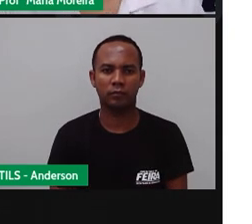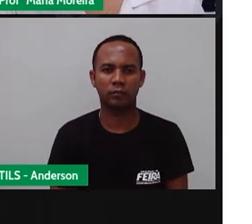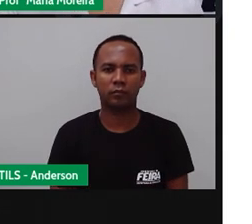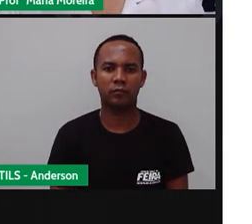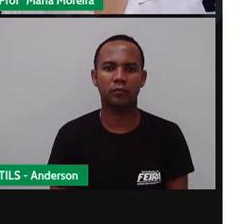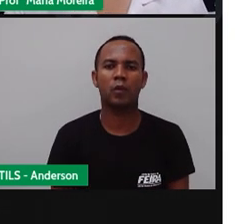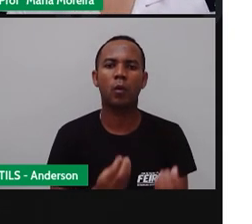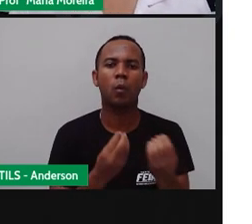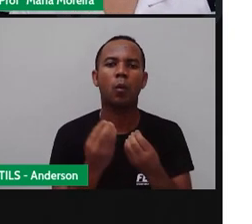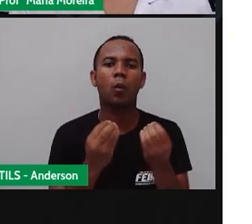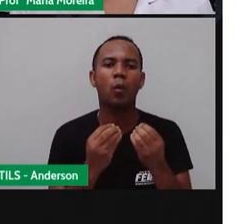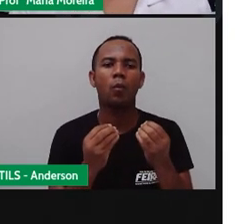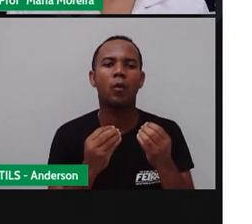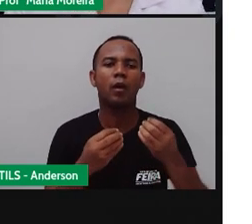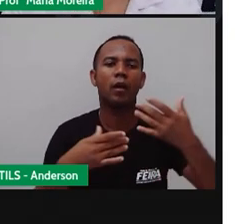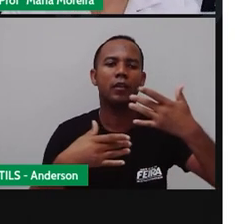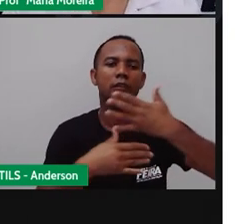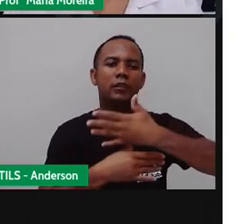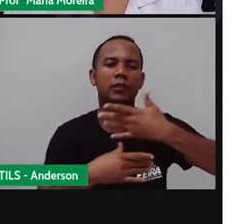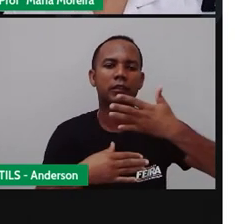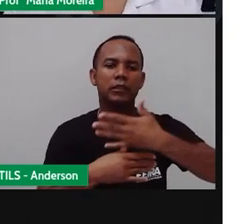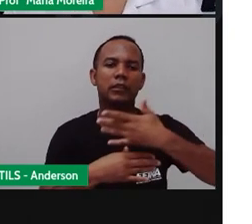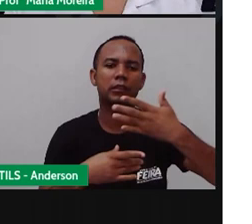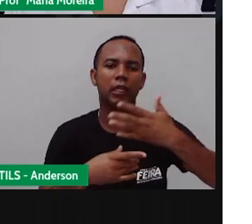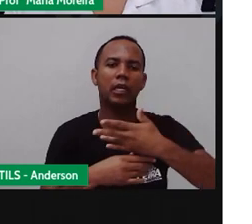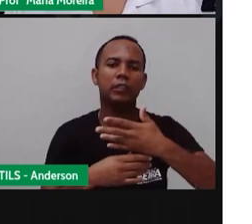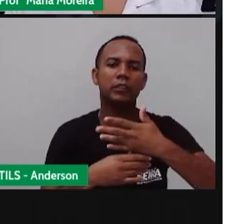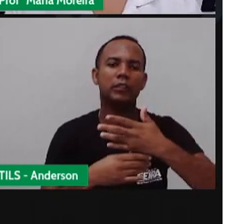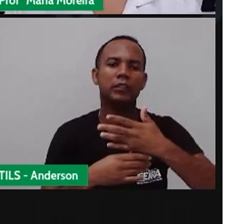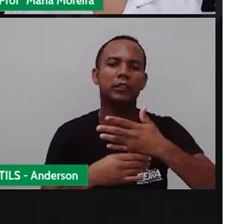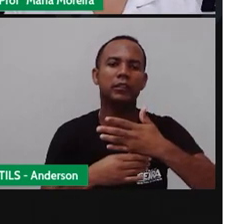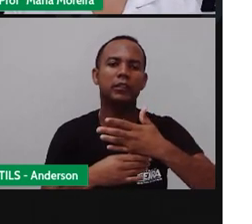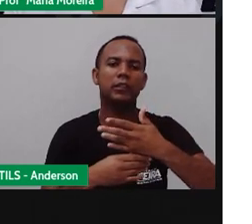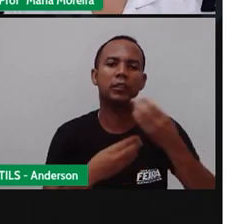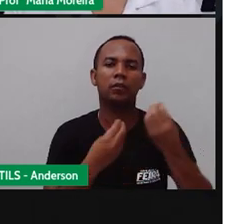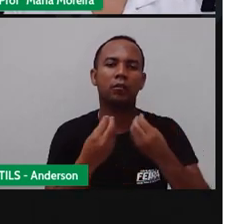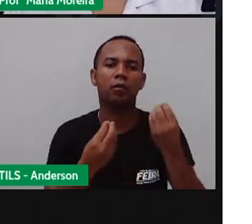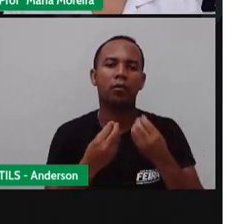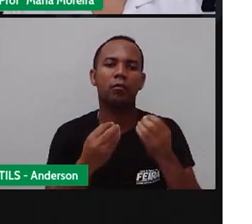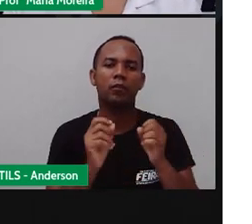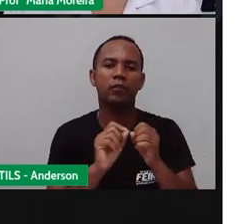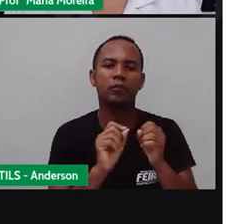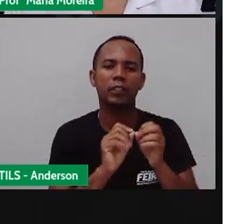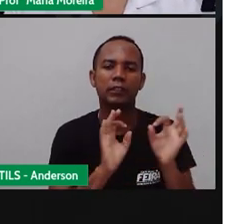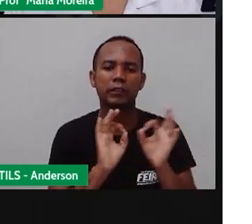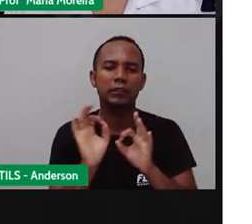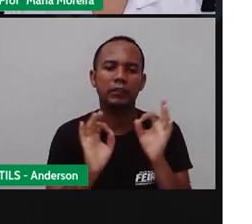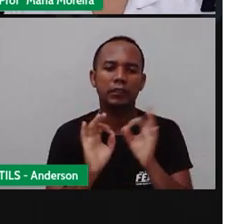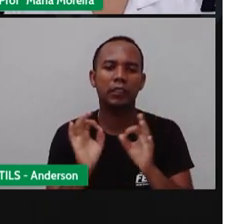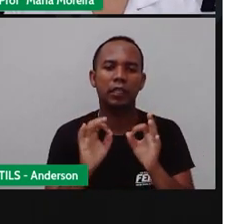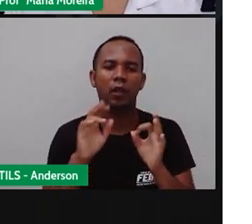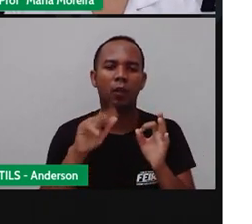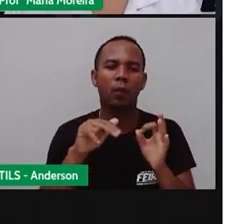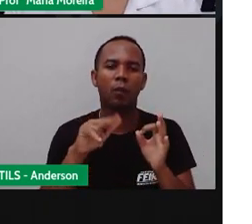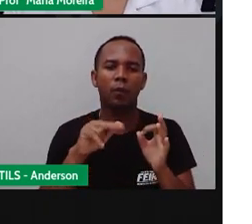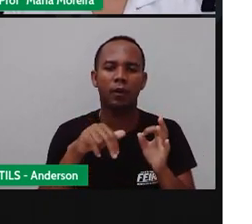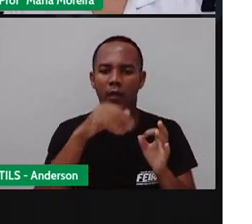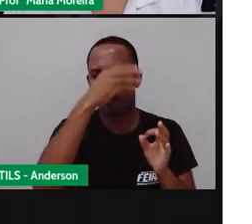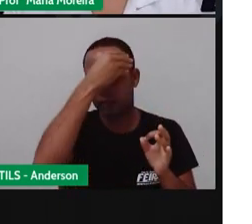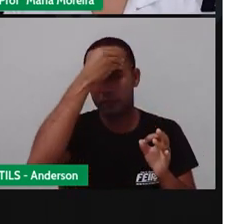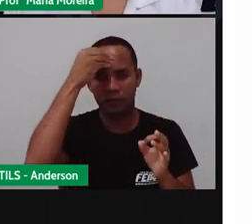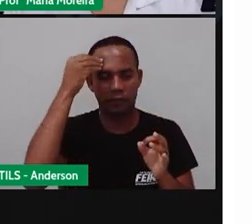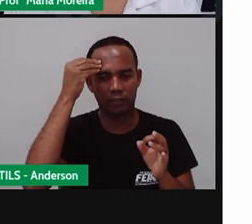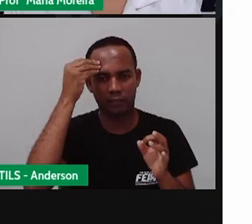Infraestrutura urbana Né? Se a sua maquete É uma cidade Não se esqueça De colocar o que?